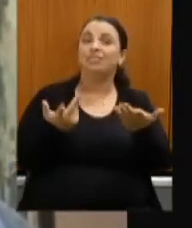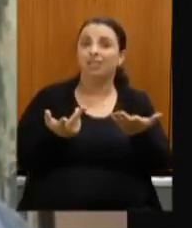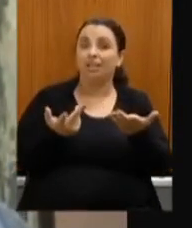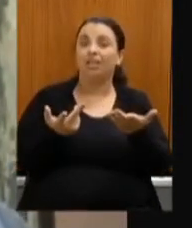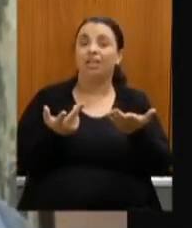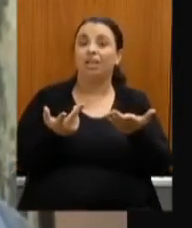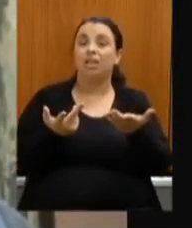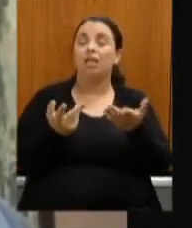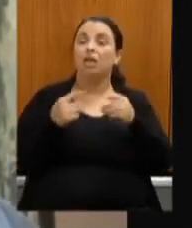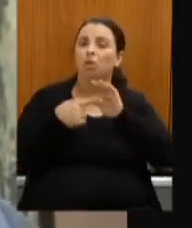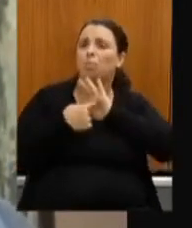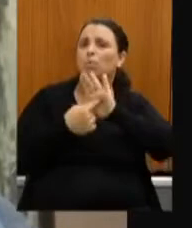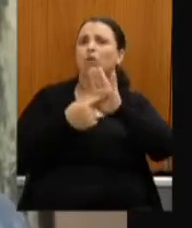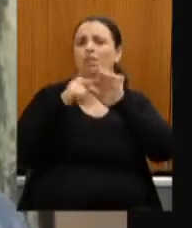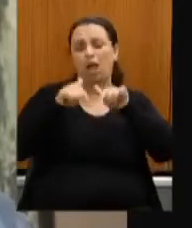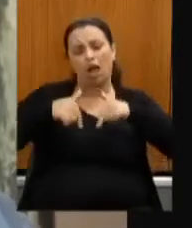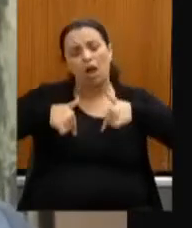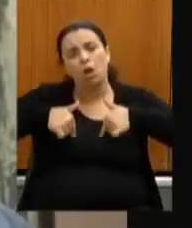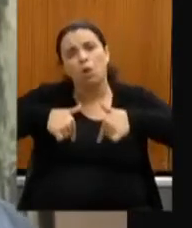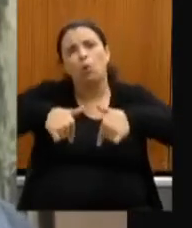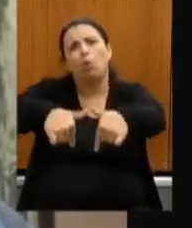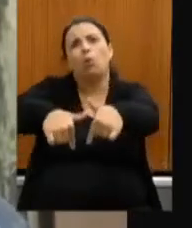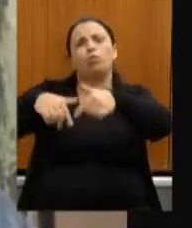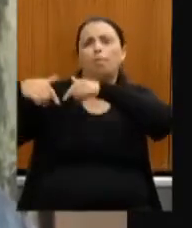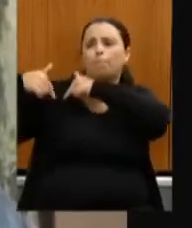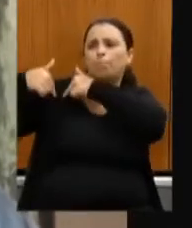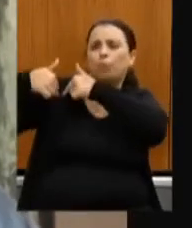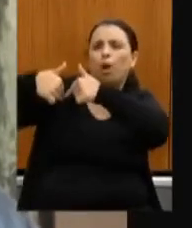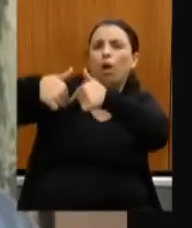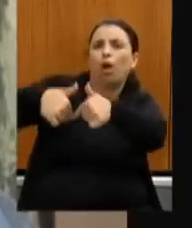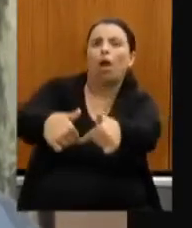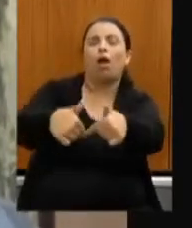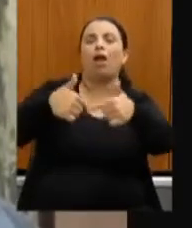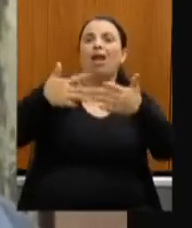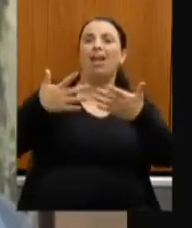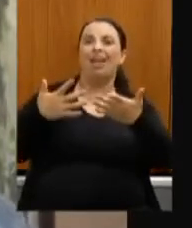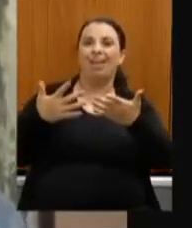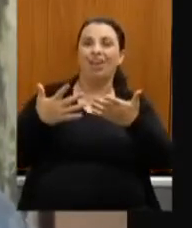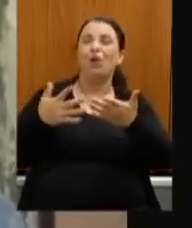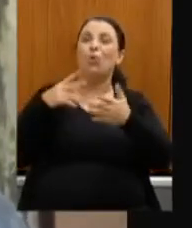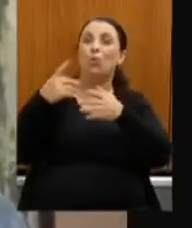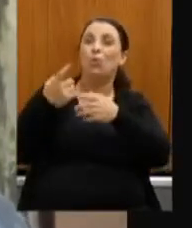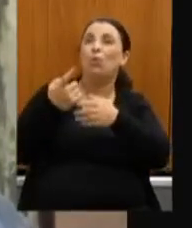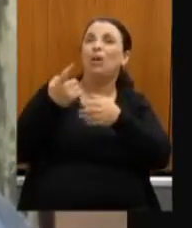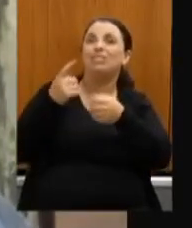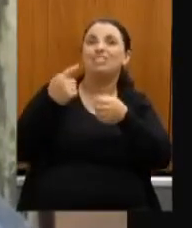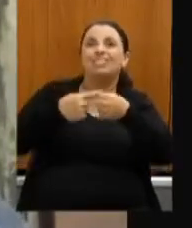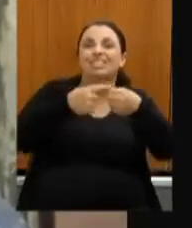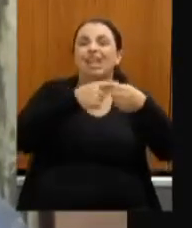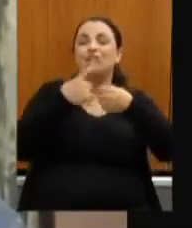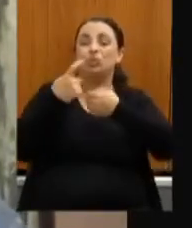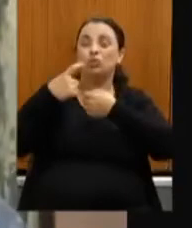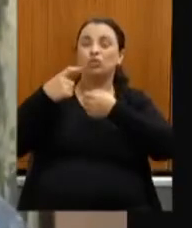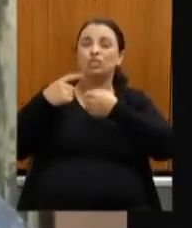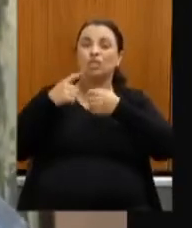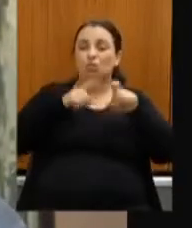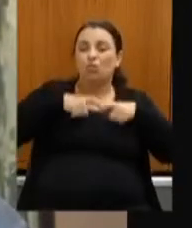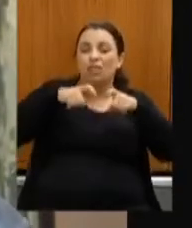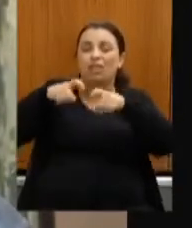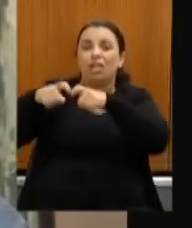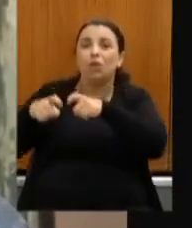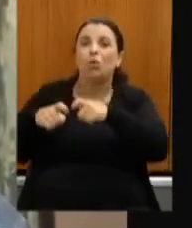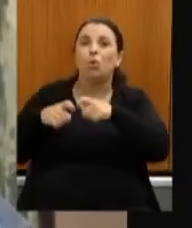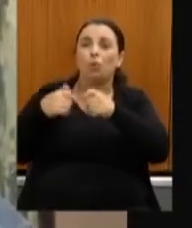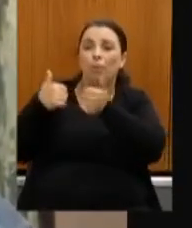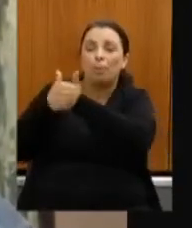a luta as bandeiras a interiorização de Minas Gerais que começou aqui pelo norte de Minas lá na cidade de